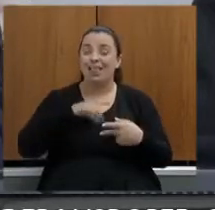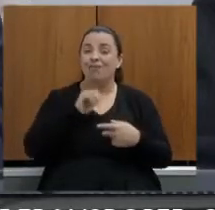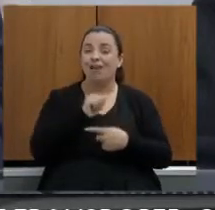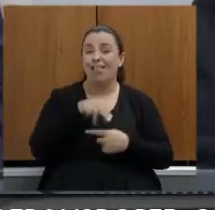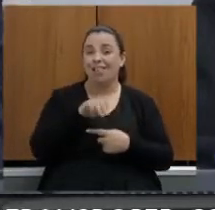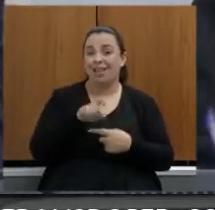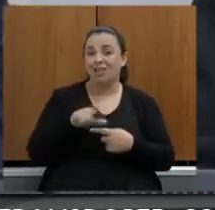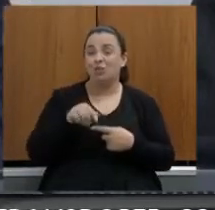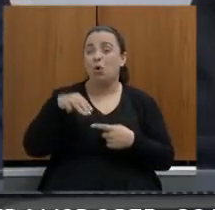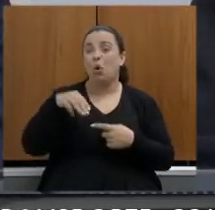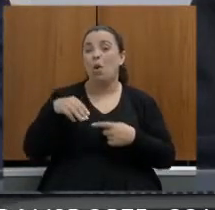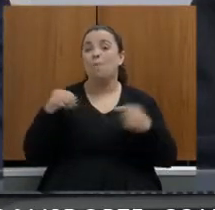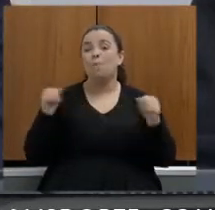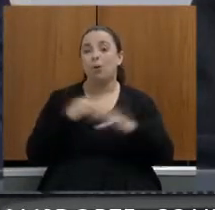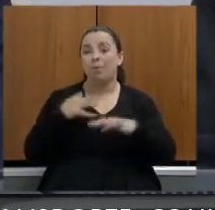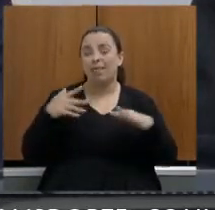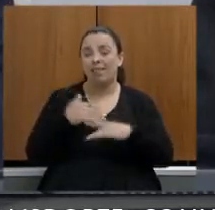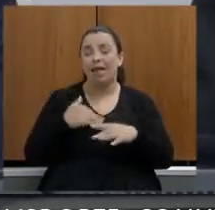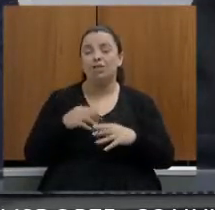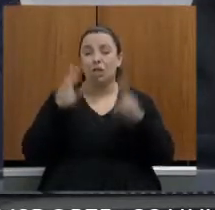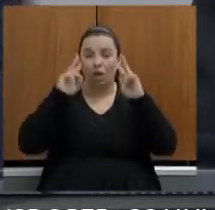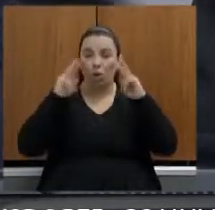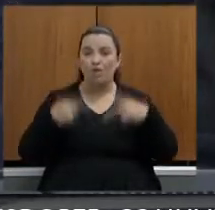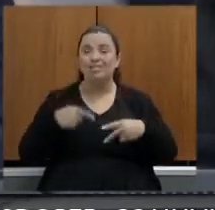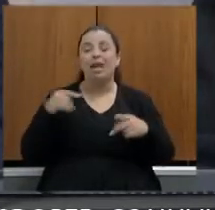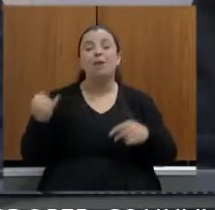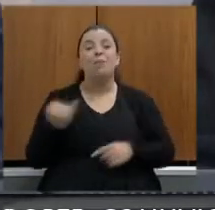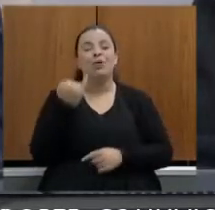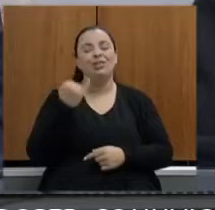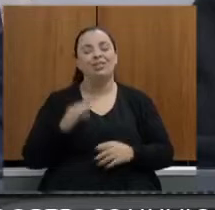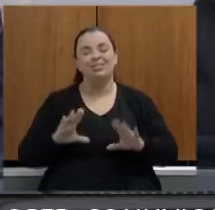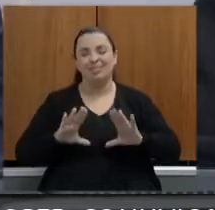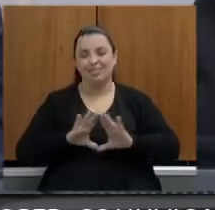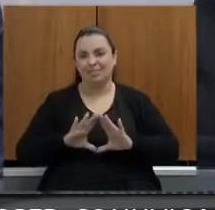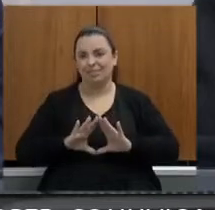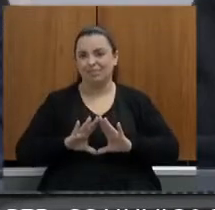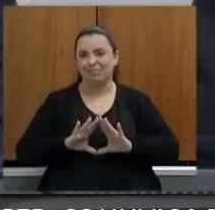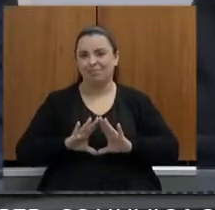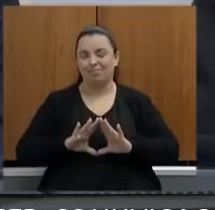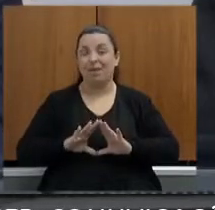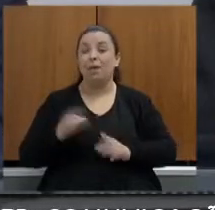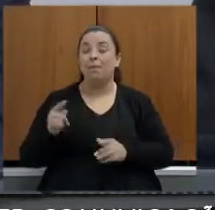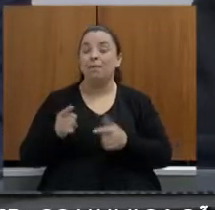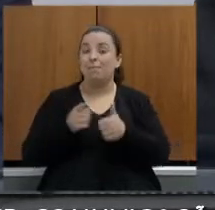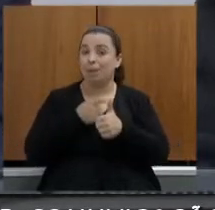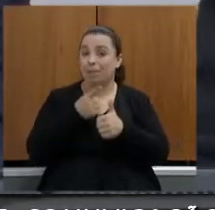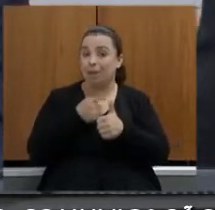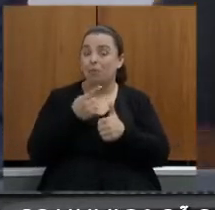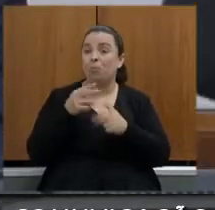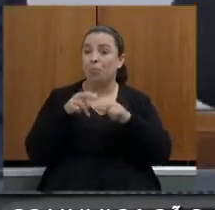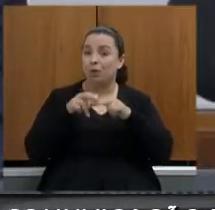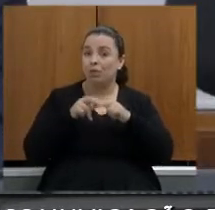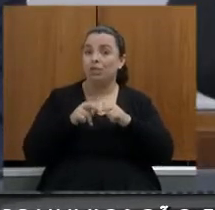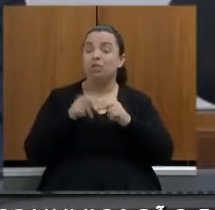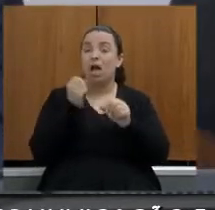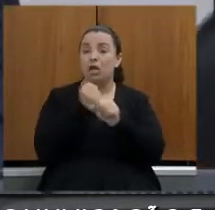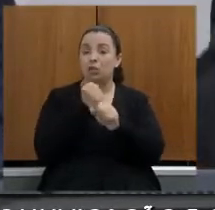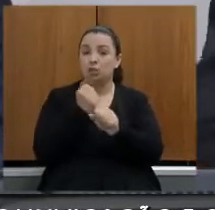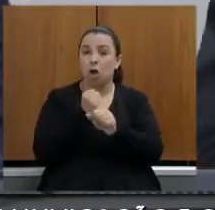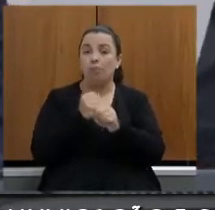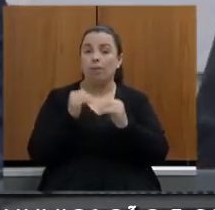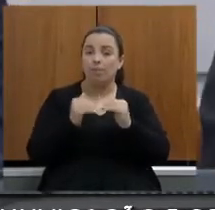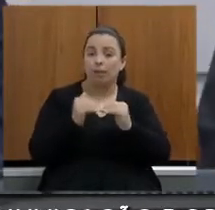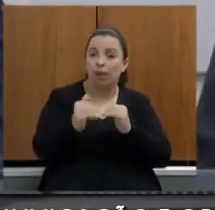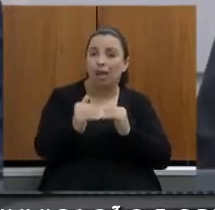da importância da Assembleia primeiro com relação às obras de pavimentação e melhoria das estradas a